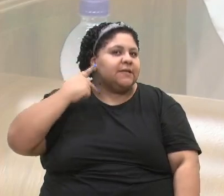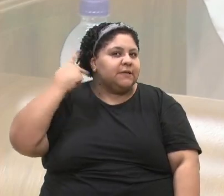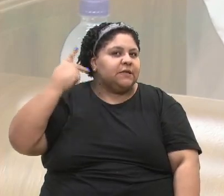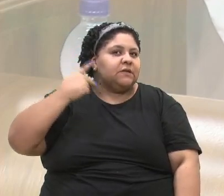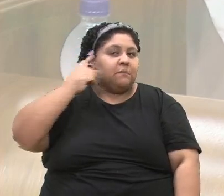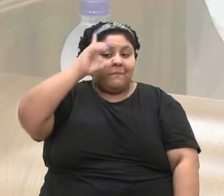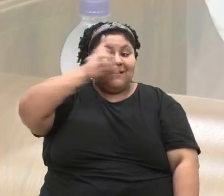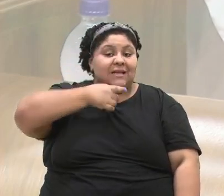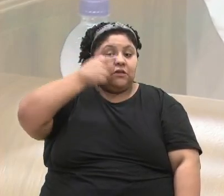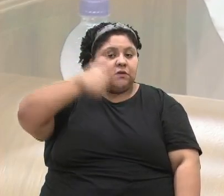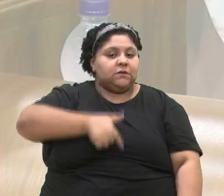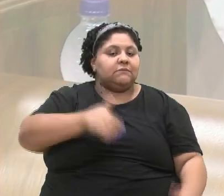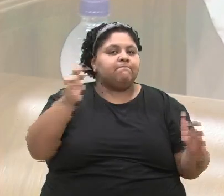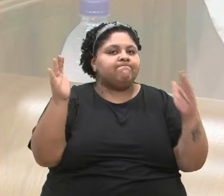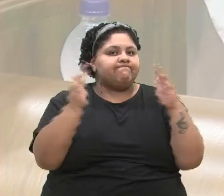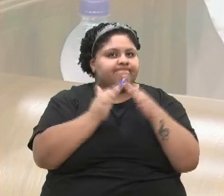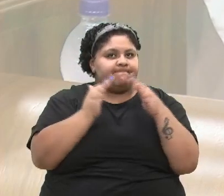casa.